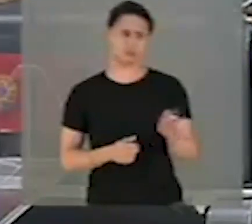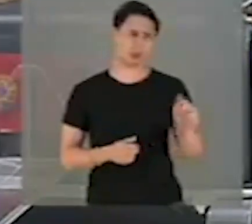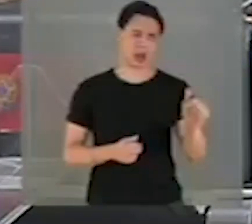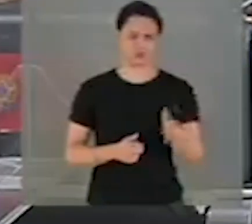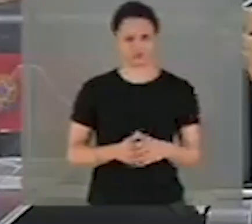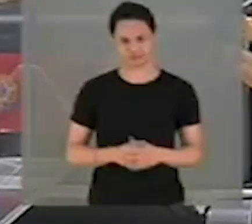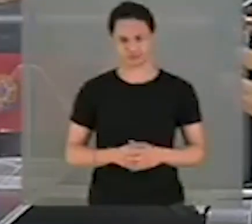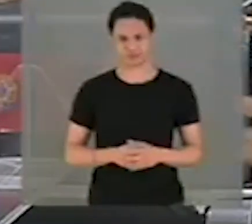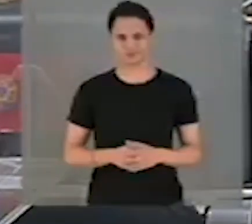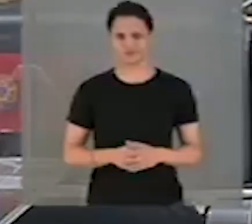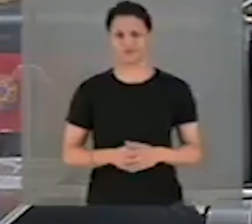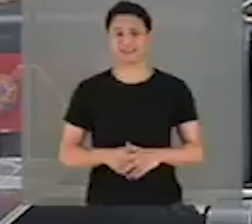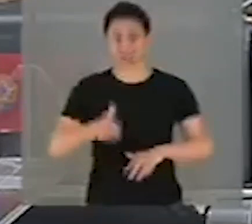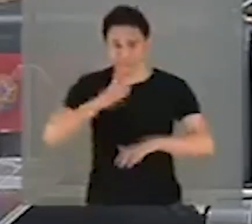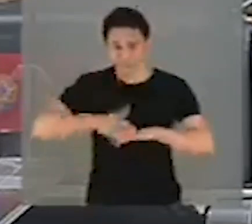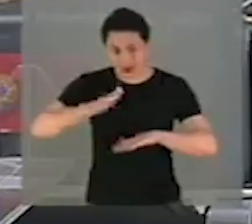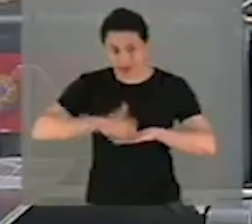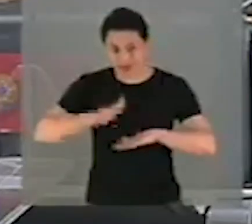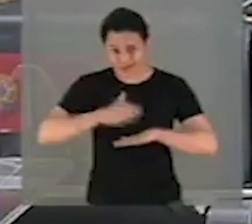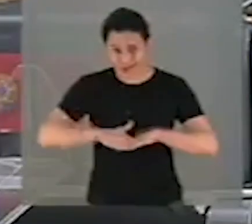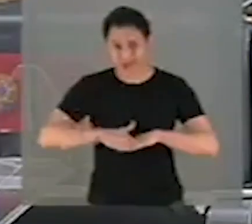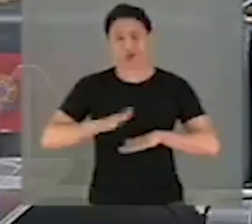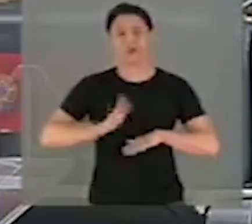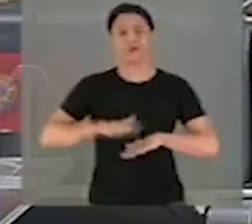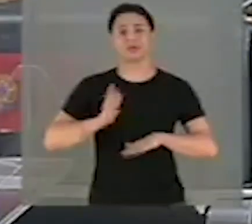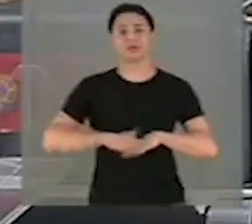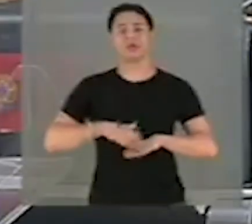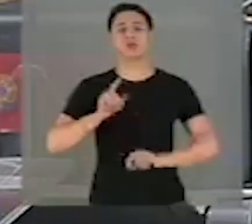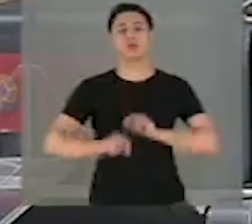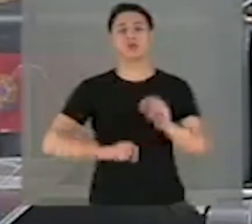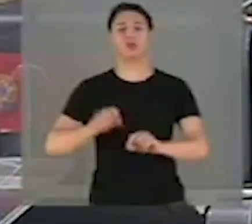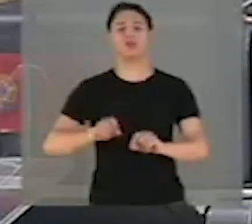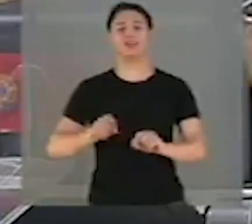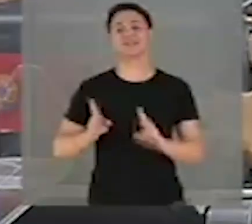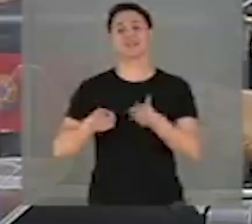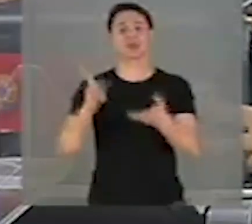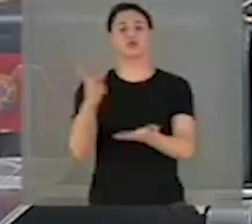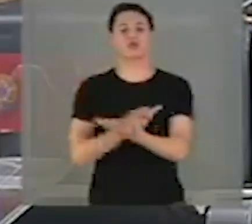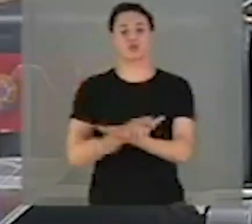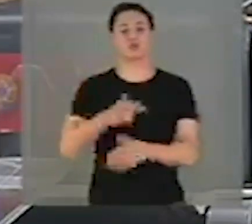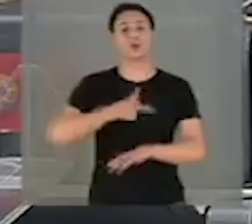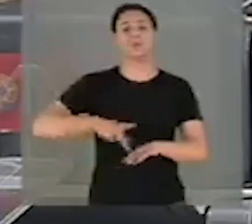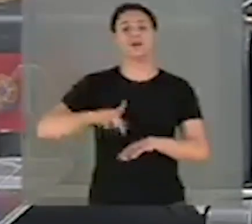Bom, na prática, contudo, O que prevaleceu sempre aqui no país